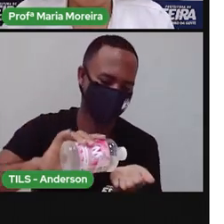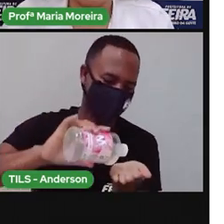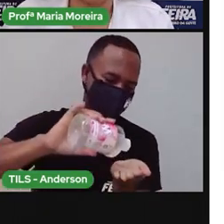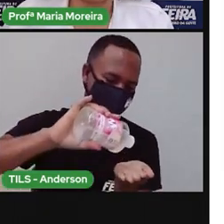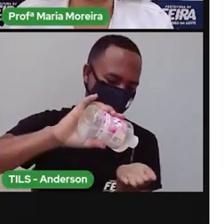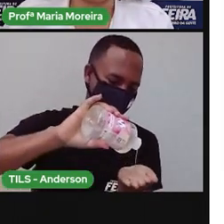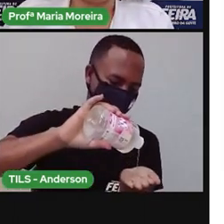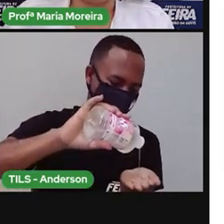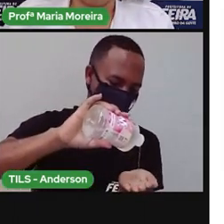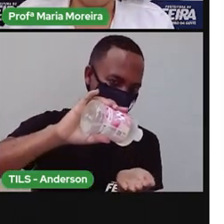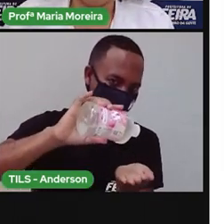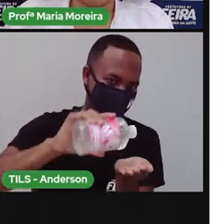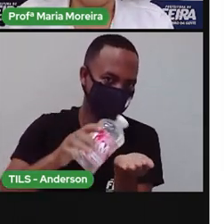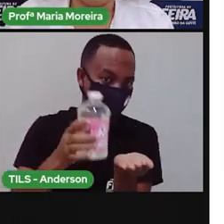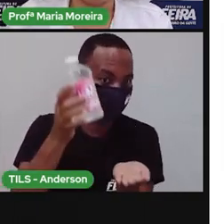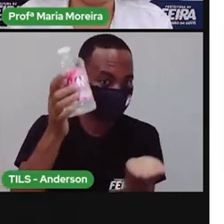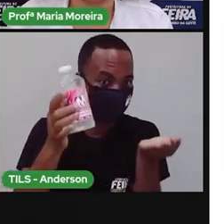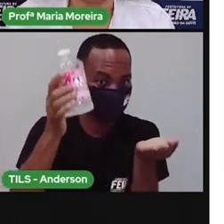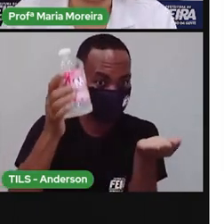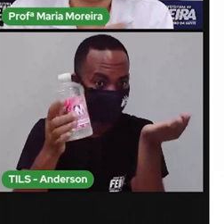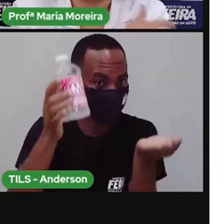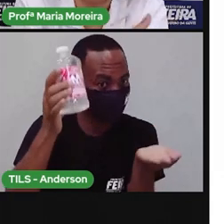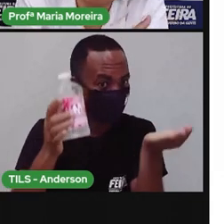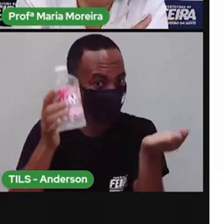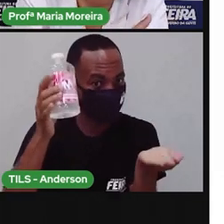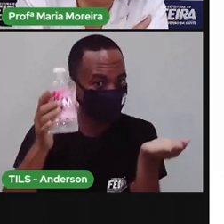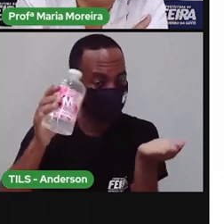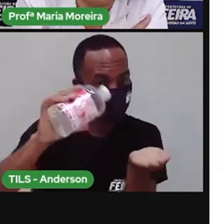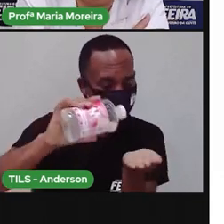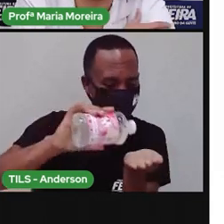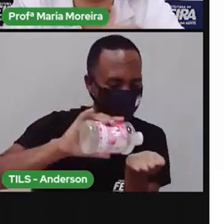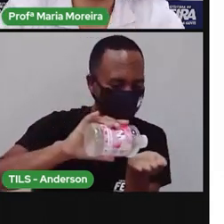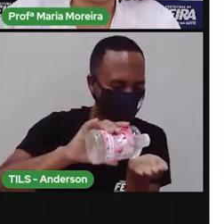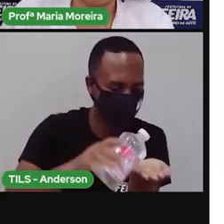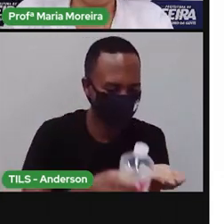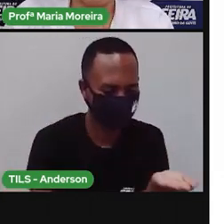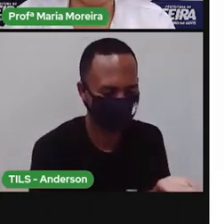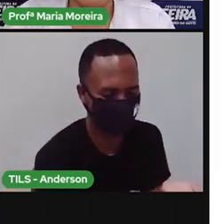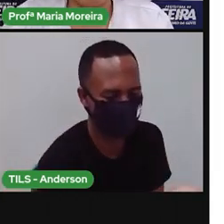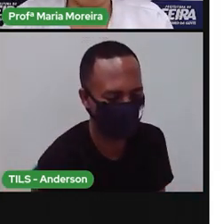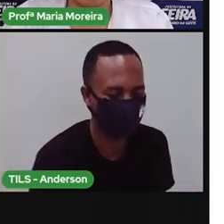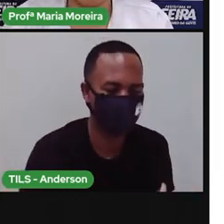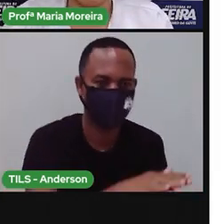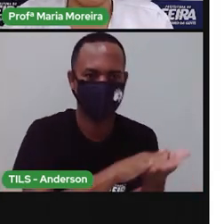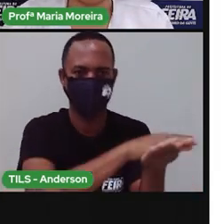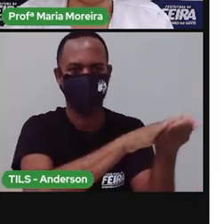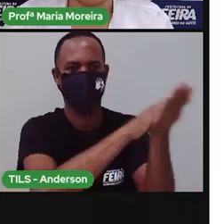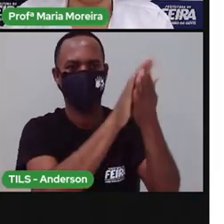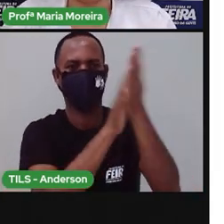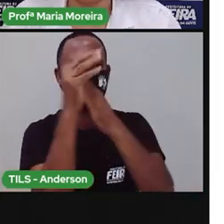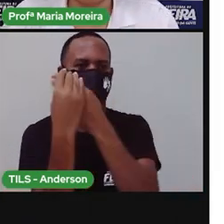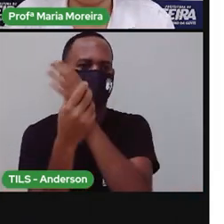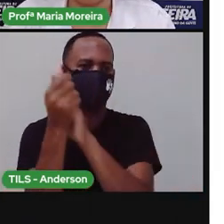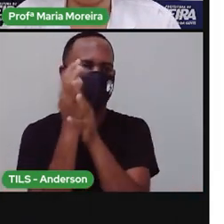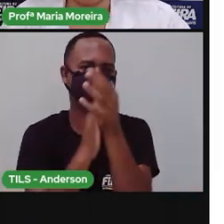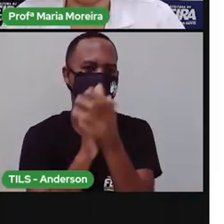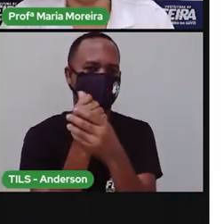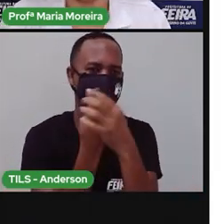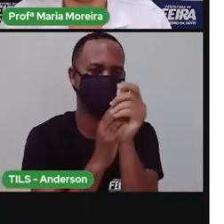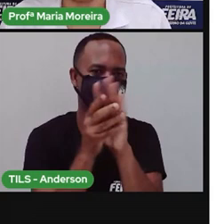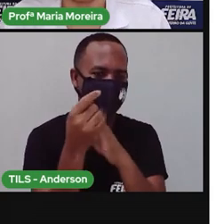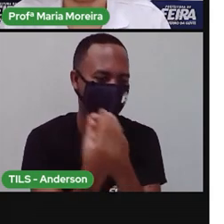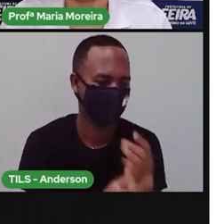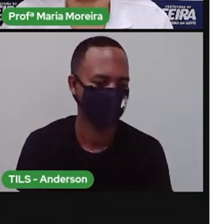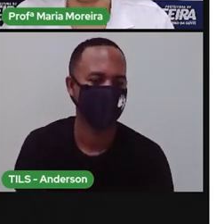aí. Para que em breve, certo? Podemos aqui, ó. Sentir aquele abraço bem apertado de vocês, certo? Depois da